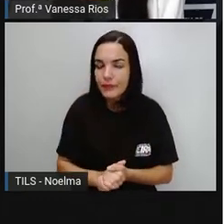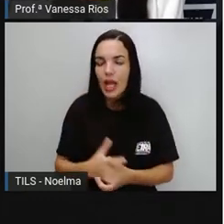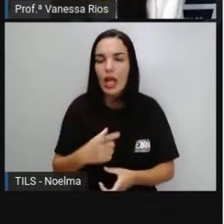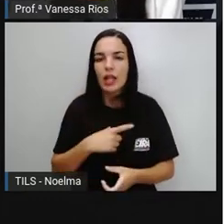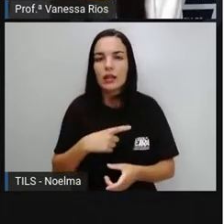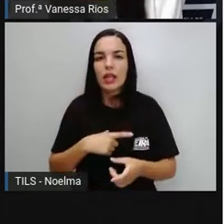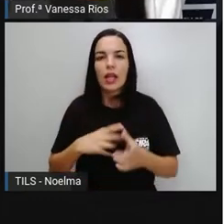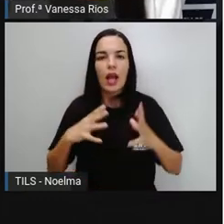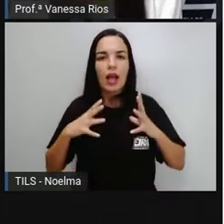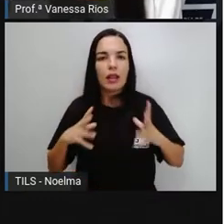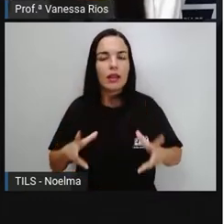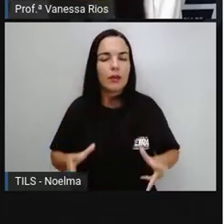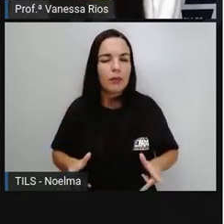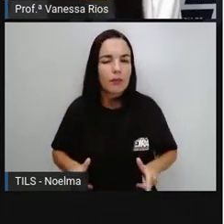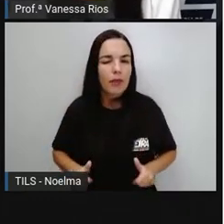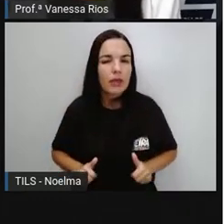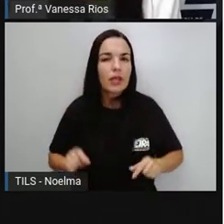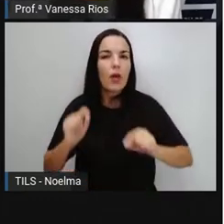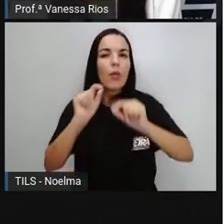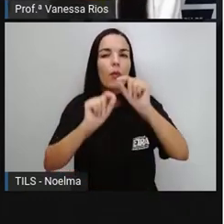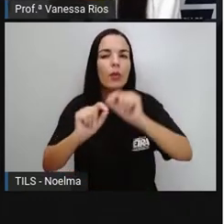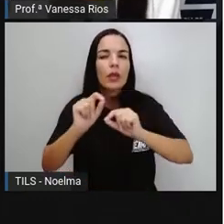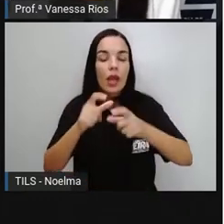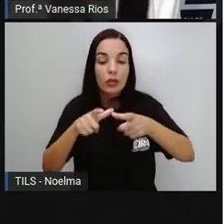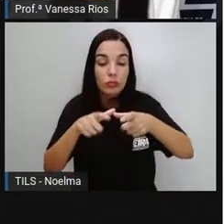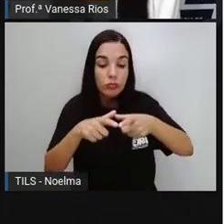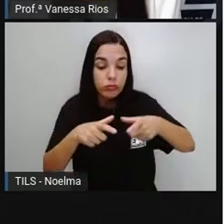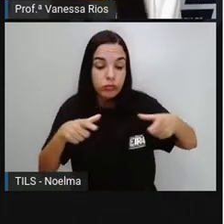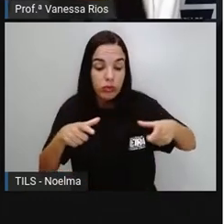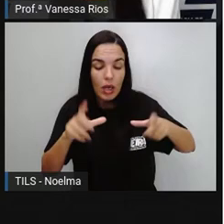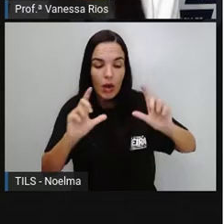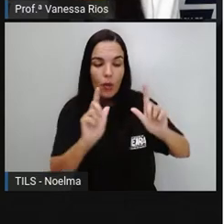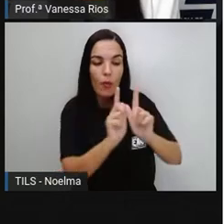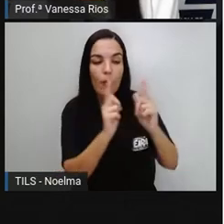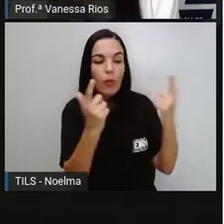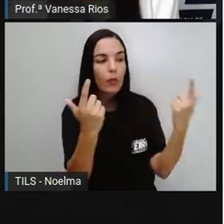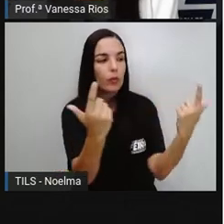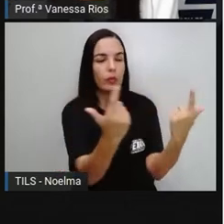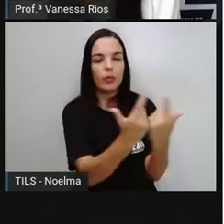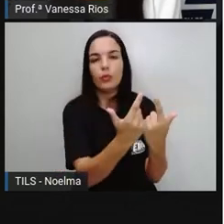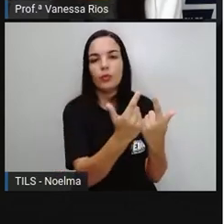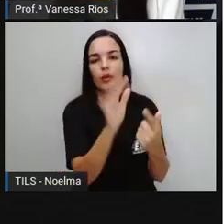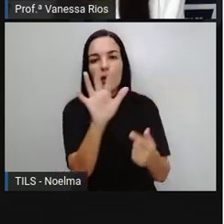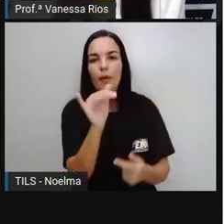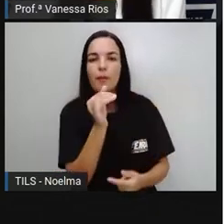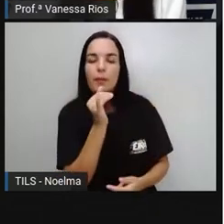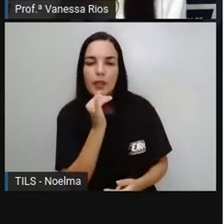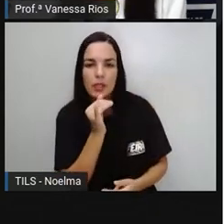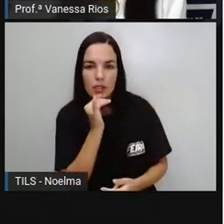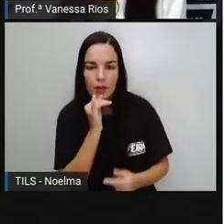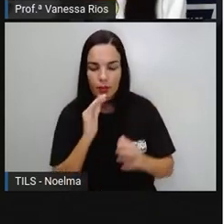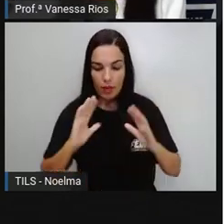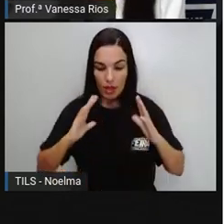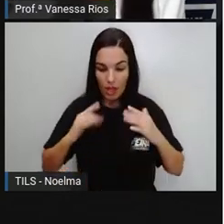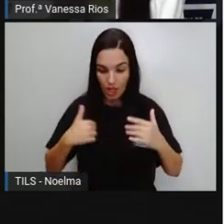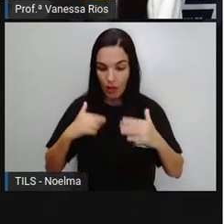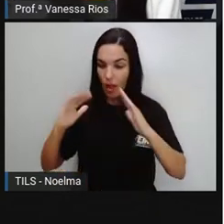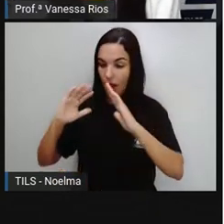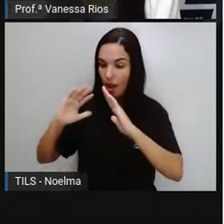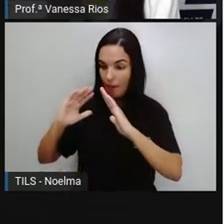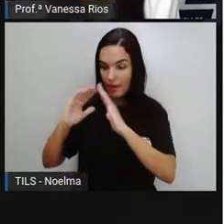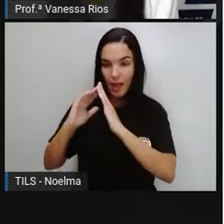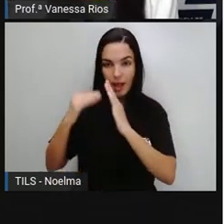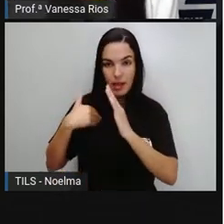O aceio A limpeza Daquilo que é De um grupo Que é De um coletivo Então quando você Limpa a sua casa Você está